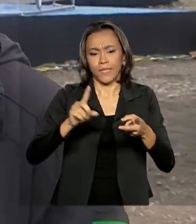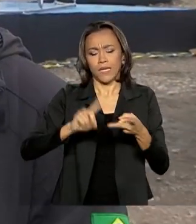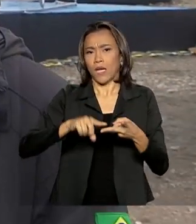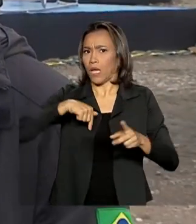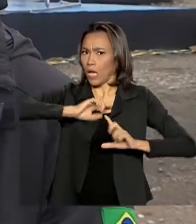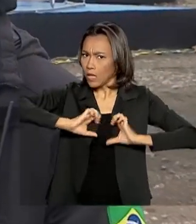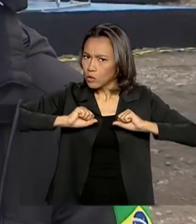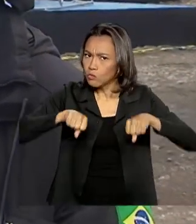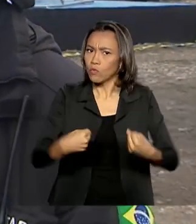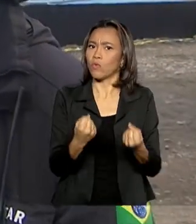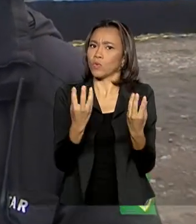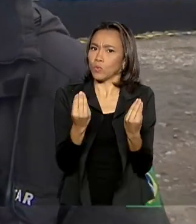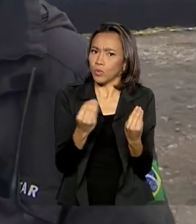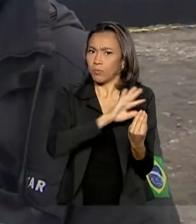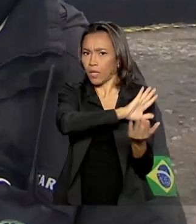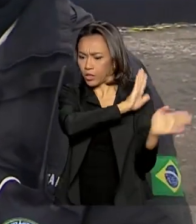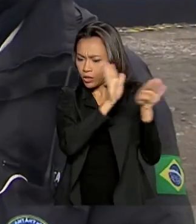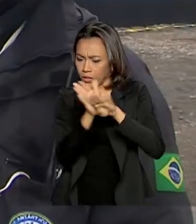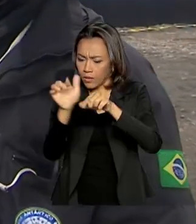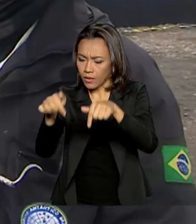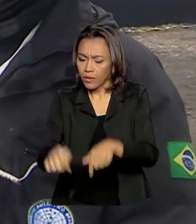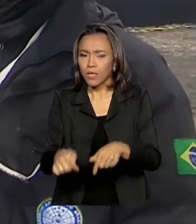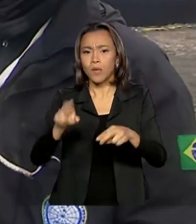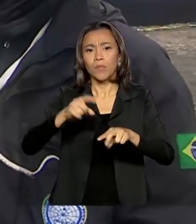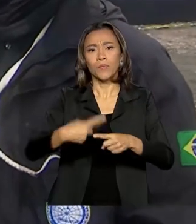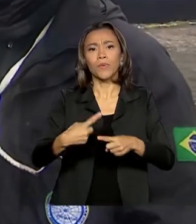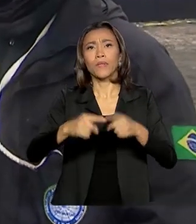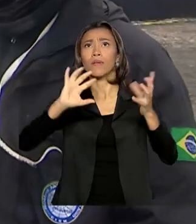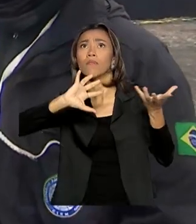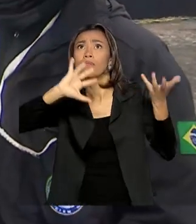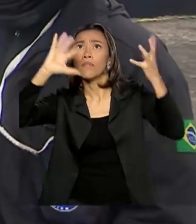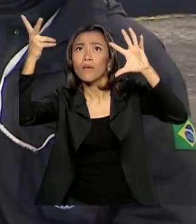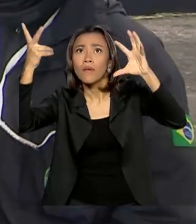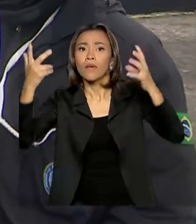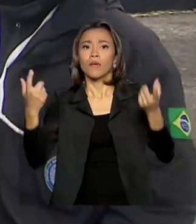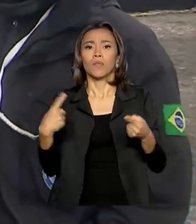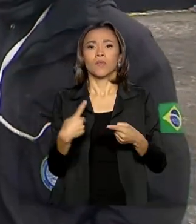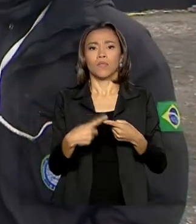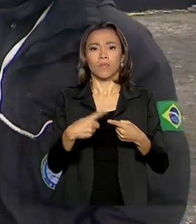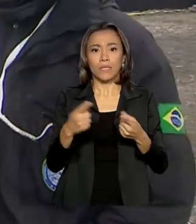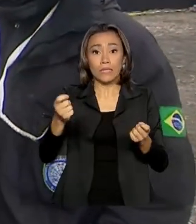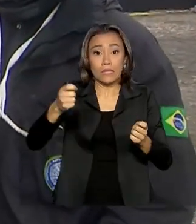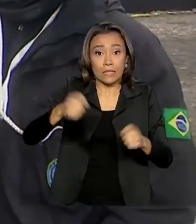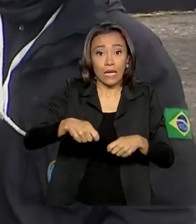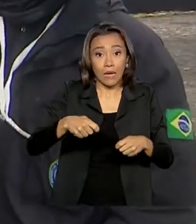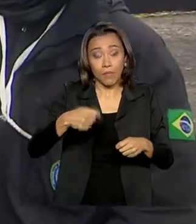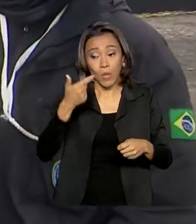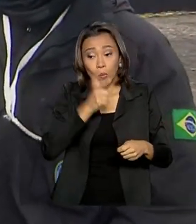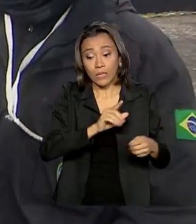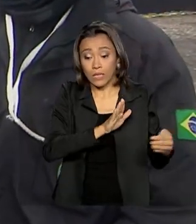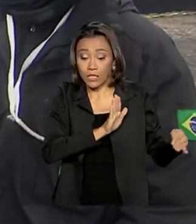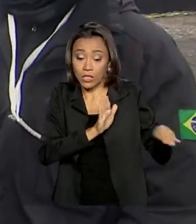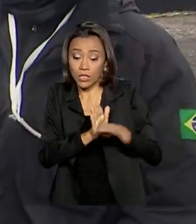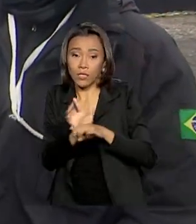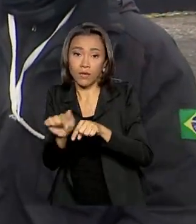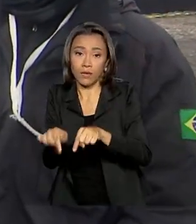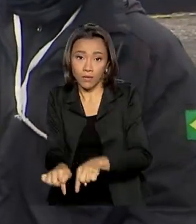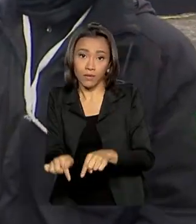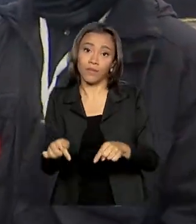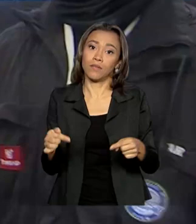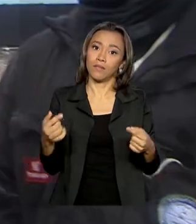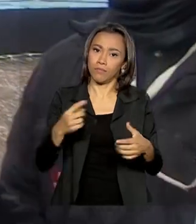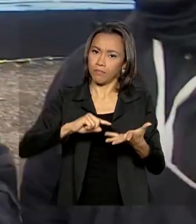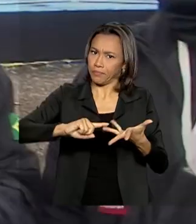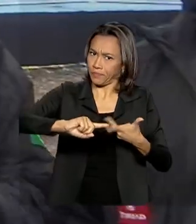os senhores puderam perceber, da questão climática, de ter aquela janela, né? A condição propícia para que a gente faça toda a atividade com segurança. Muito